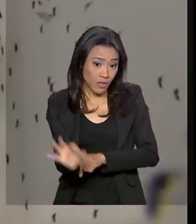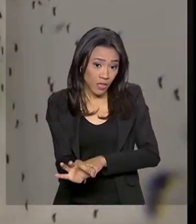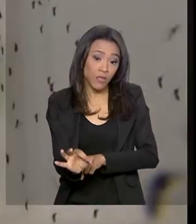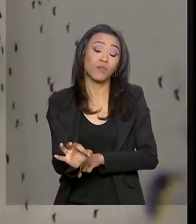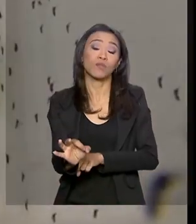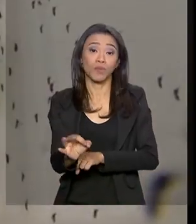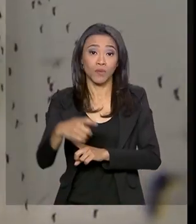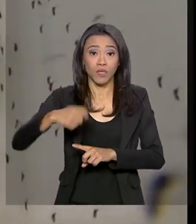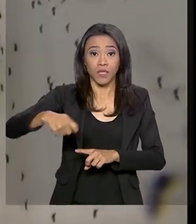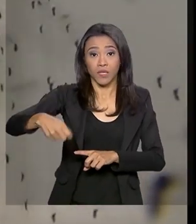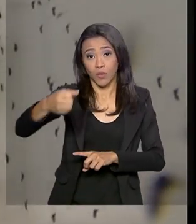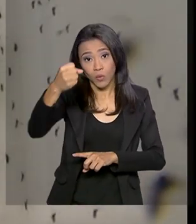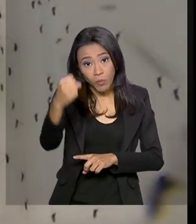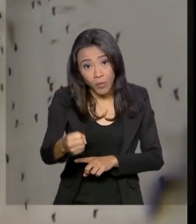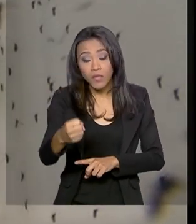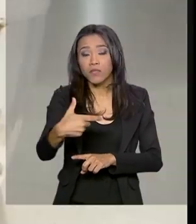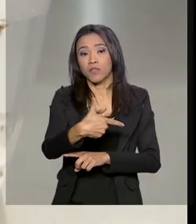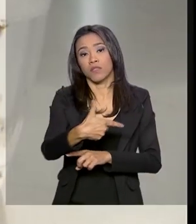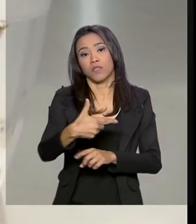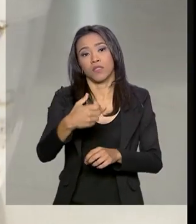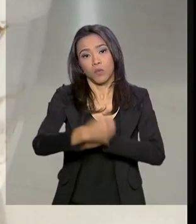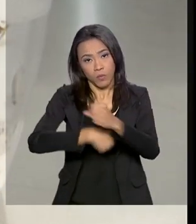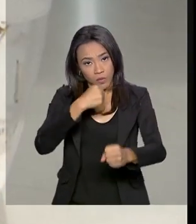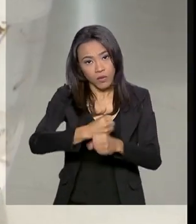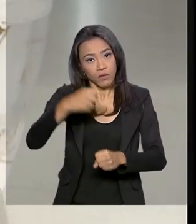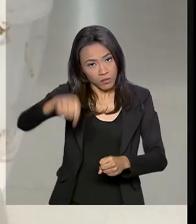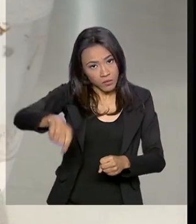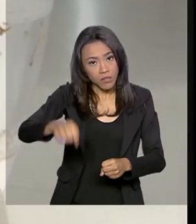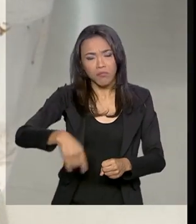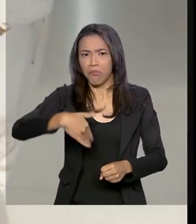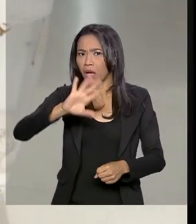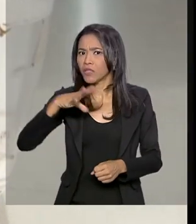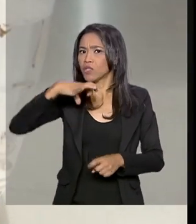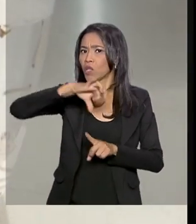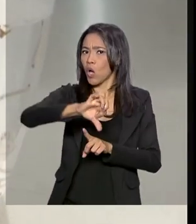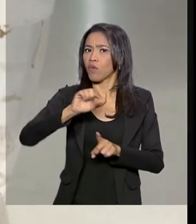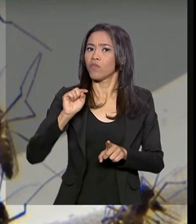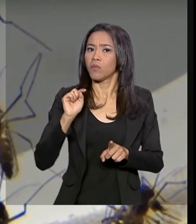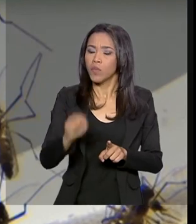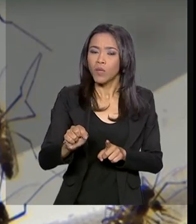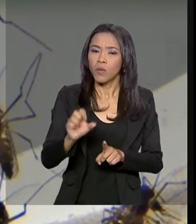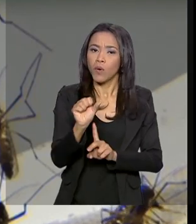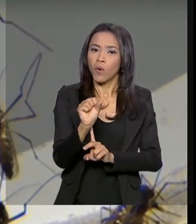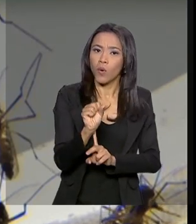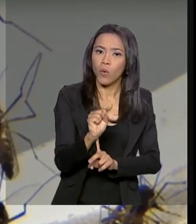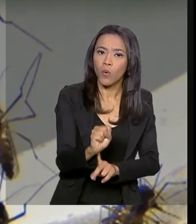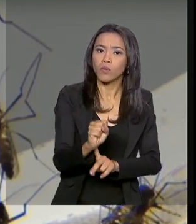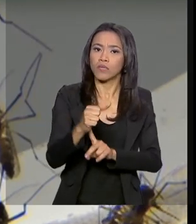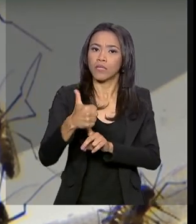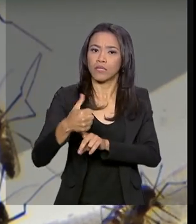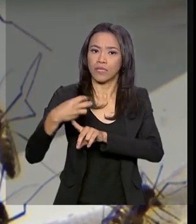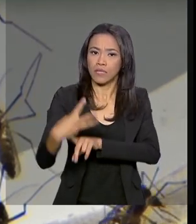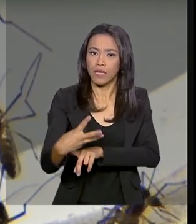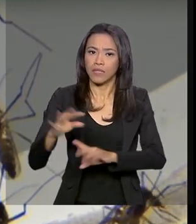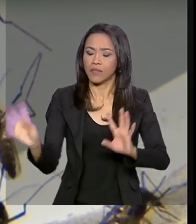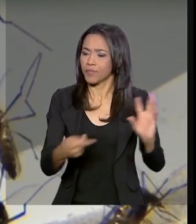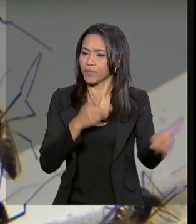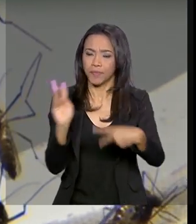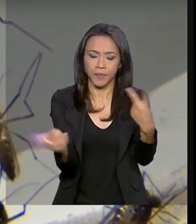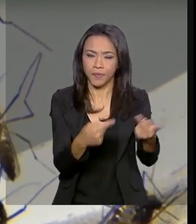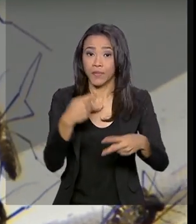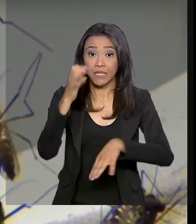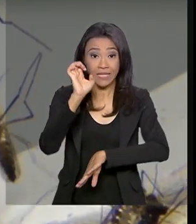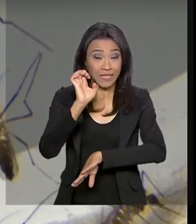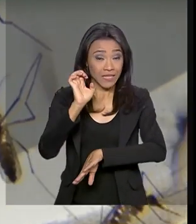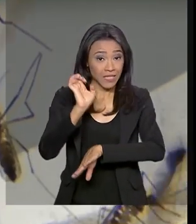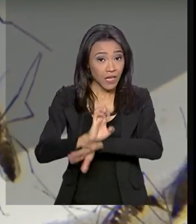meses de 2019. Foram mais de 9.813 casos. São Paulo é o estado com